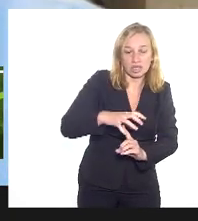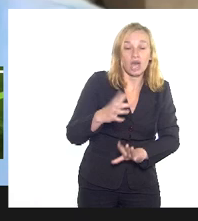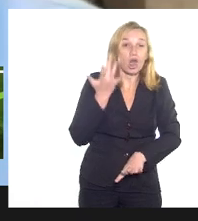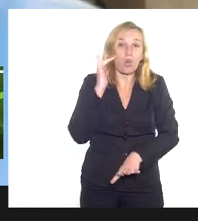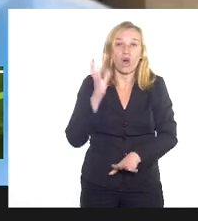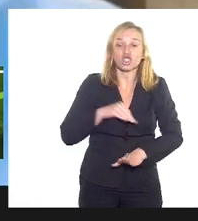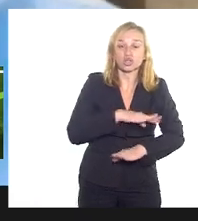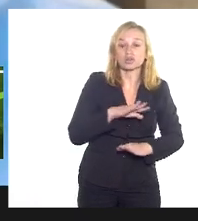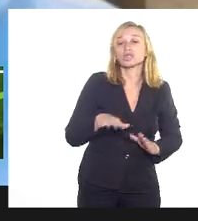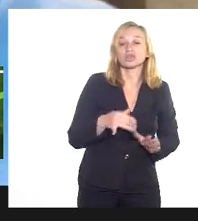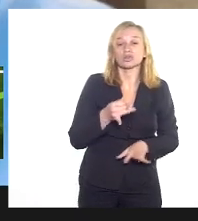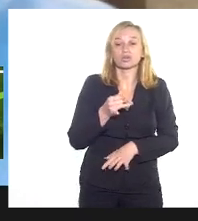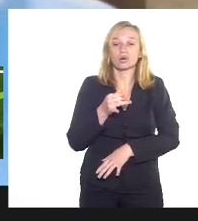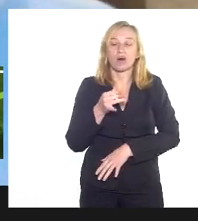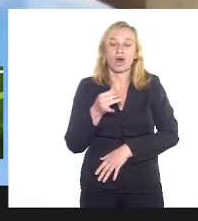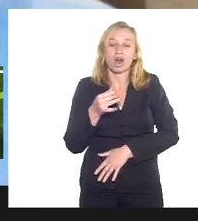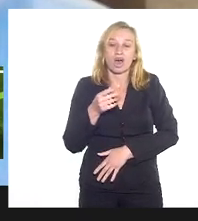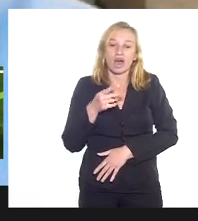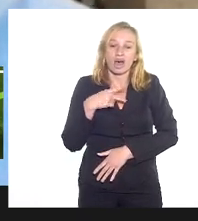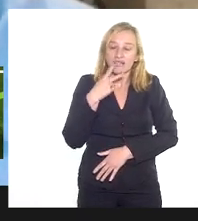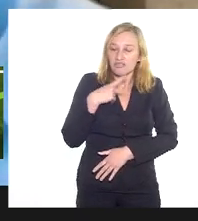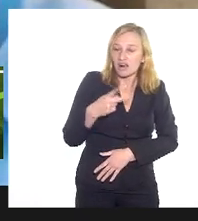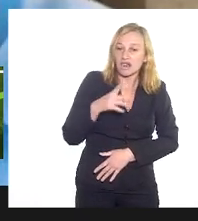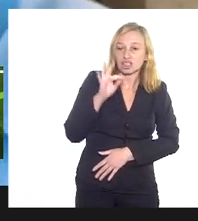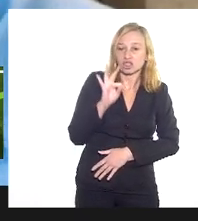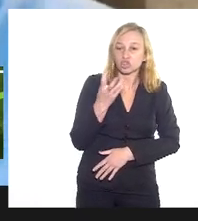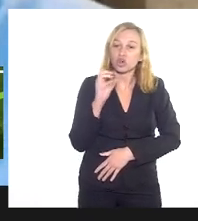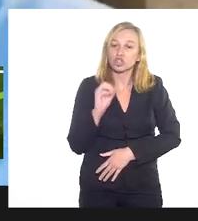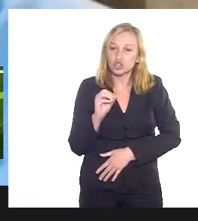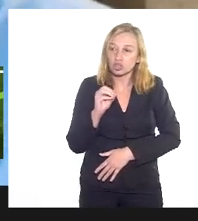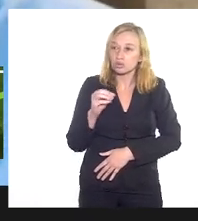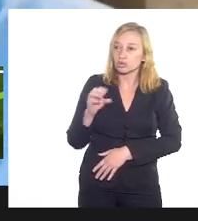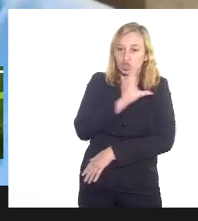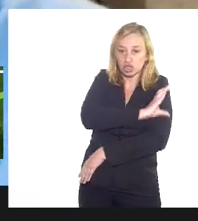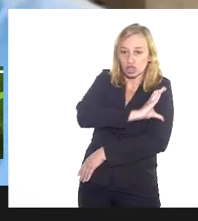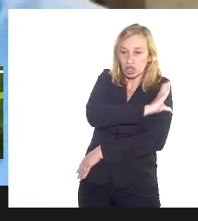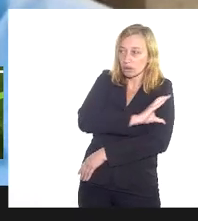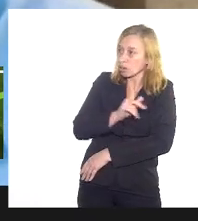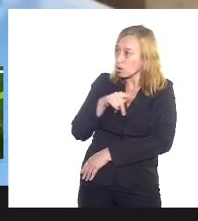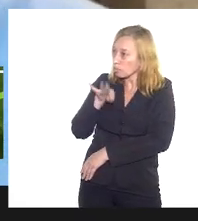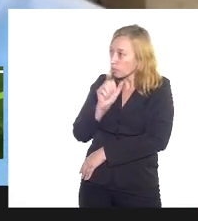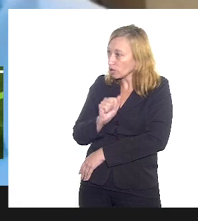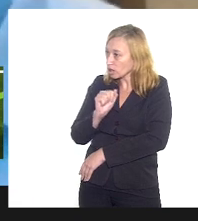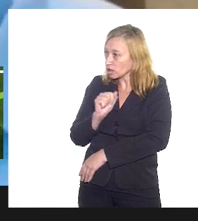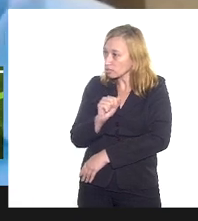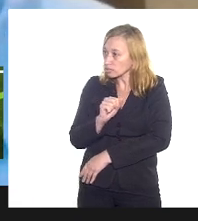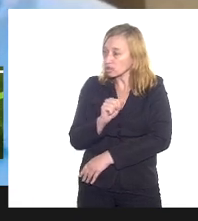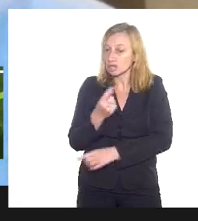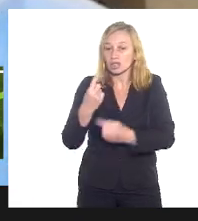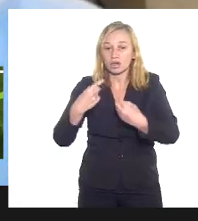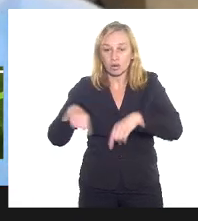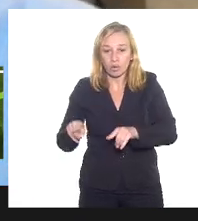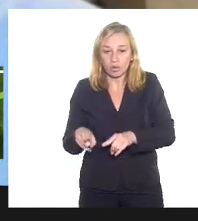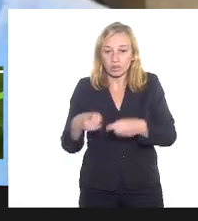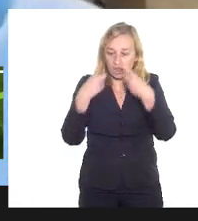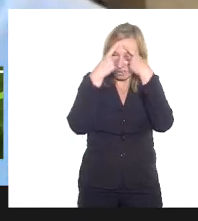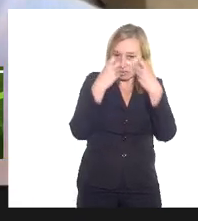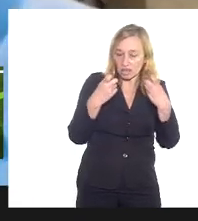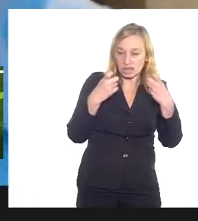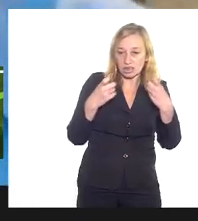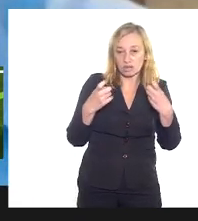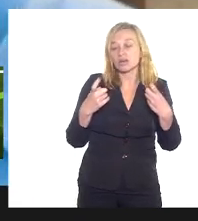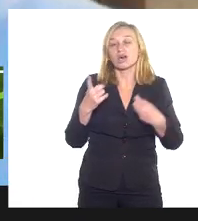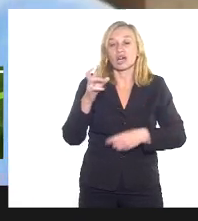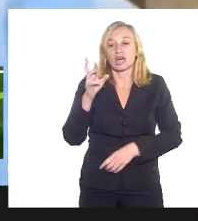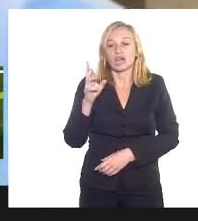depoimento tudo patinho de Campos, que me chama a atenção, o negócio do programa de vítimas religiosas, que eu acho que a Secretaria de Direitos Humanos deve